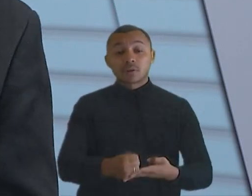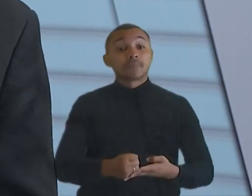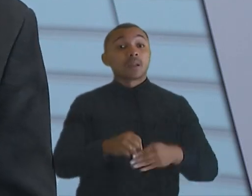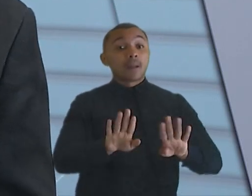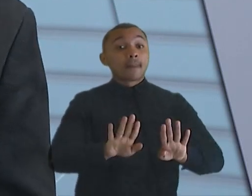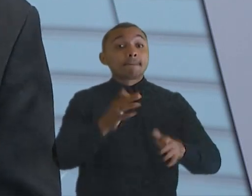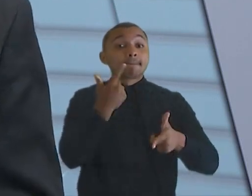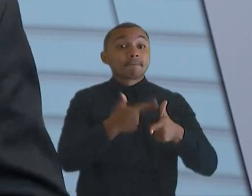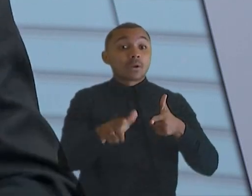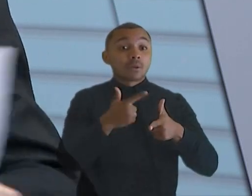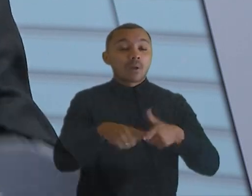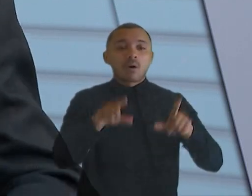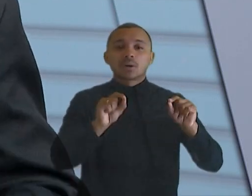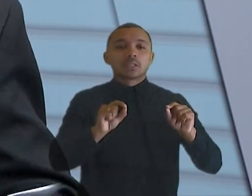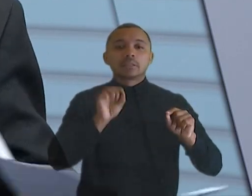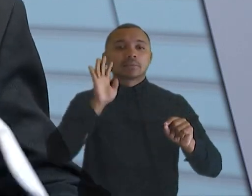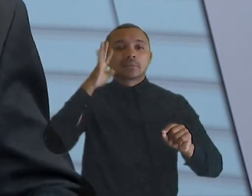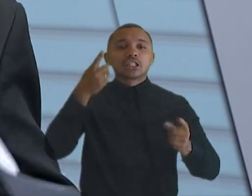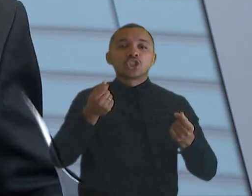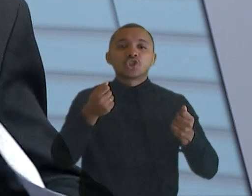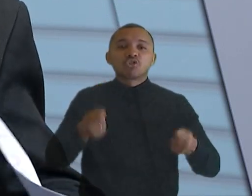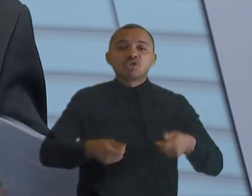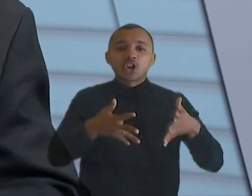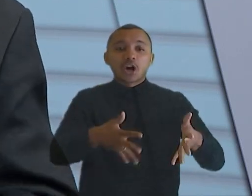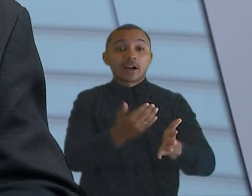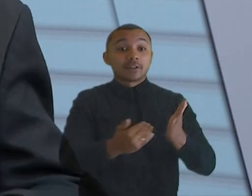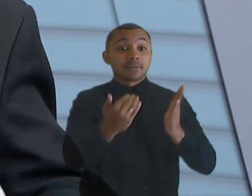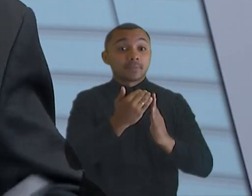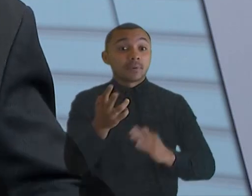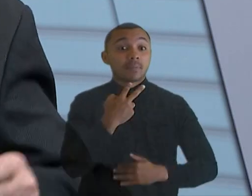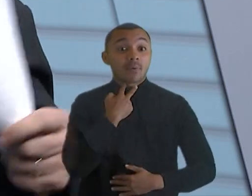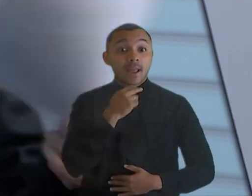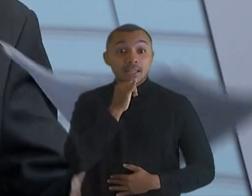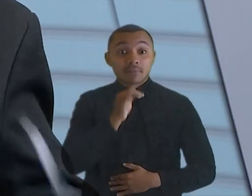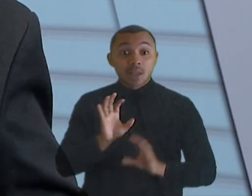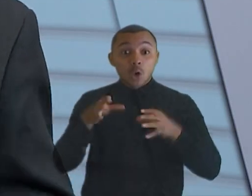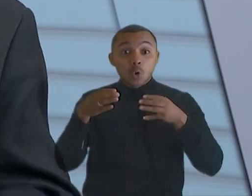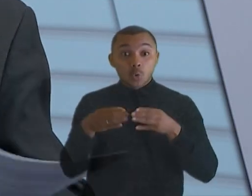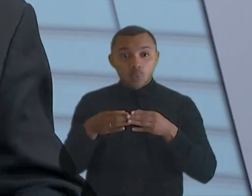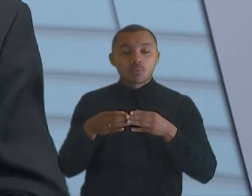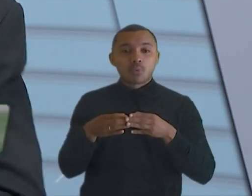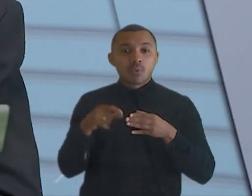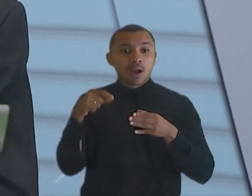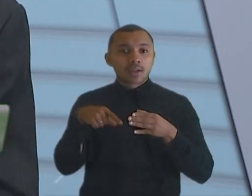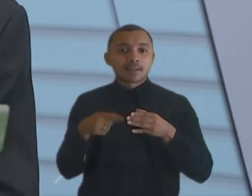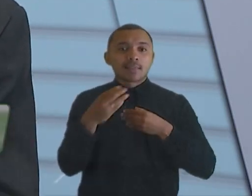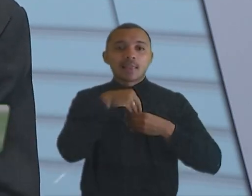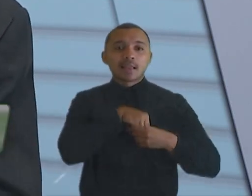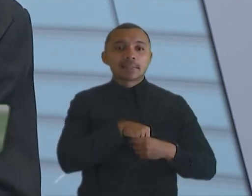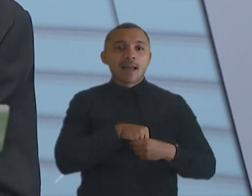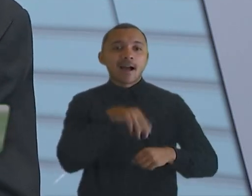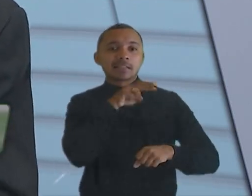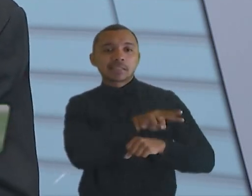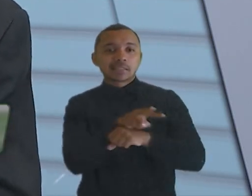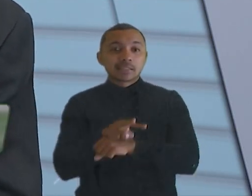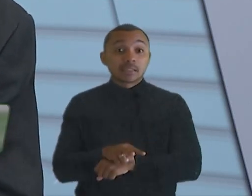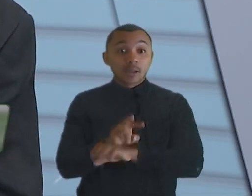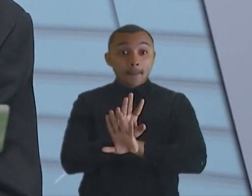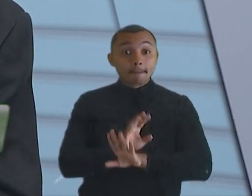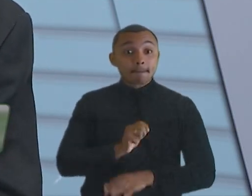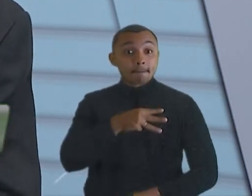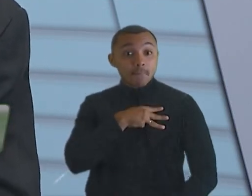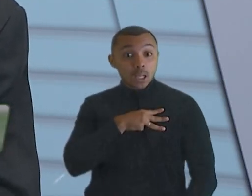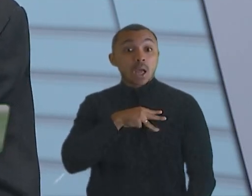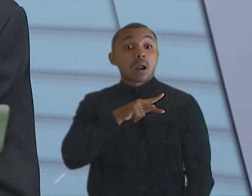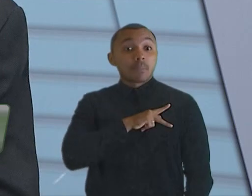o exagero da aplicação. O tribunal vai ter o cuidado de observar, o Ministério Público, inclusive,